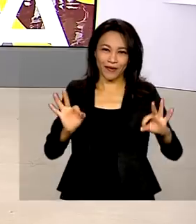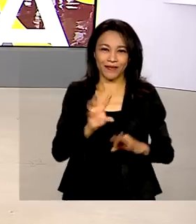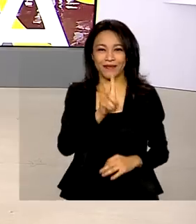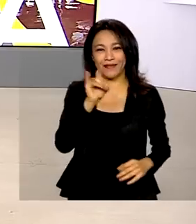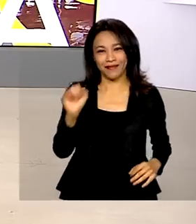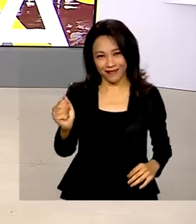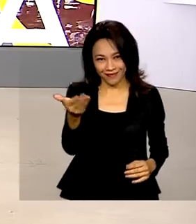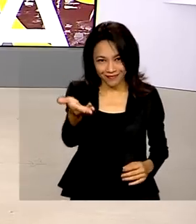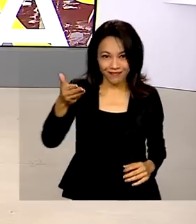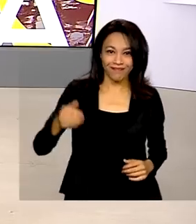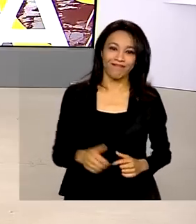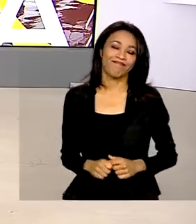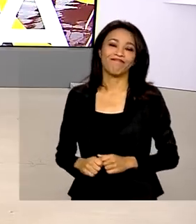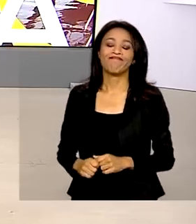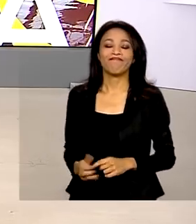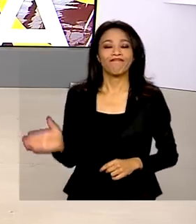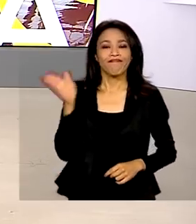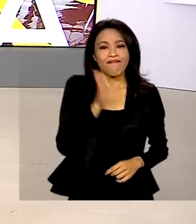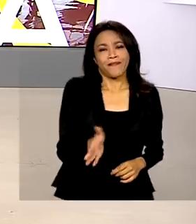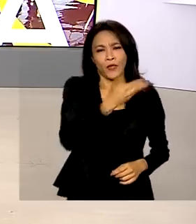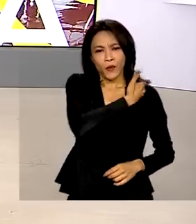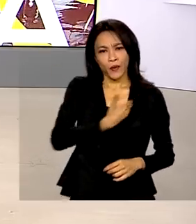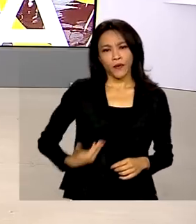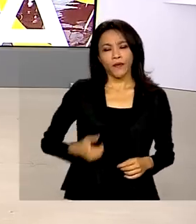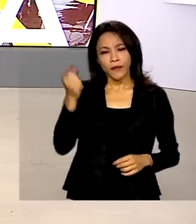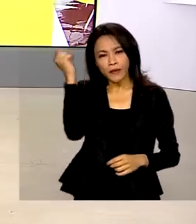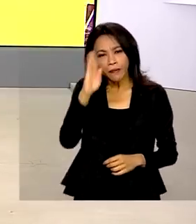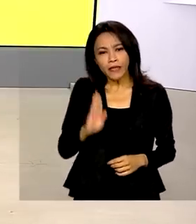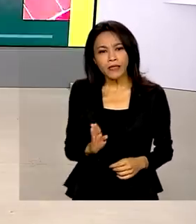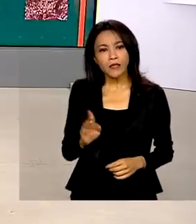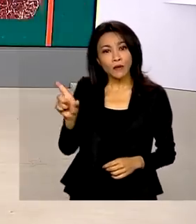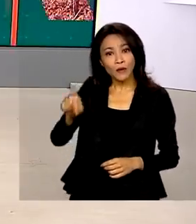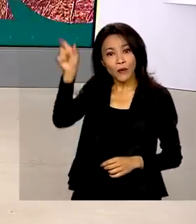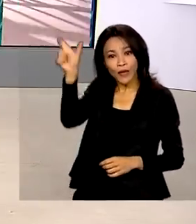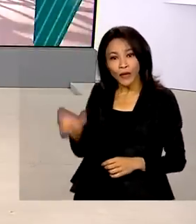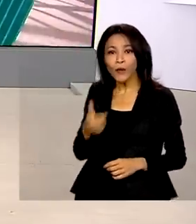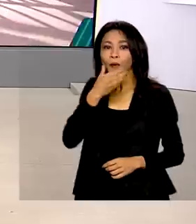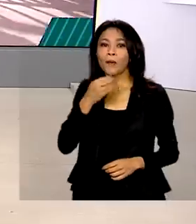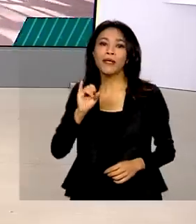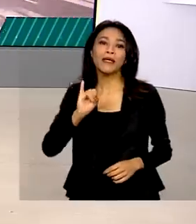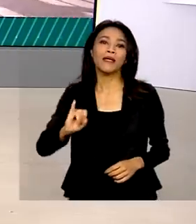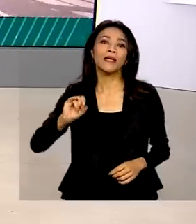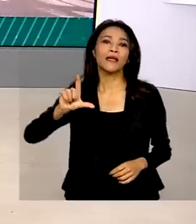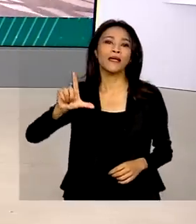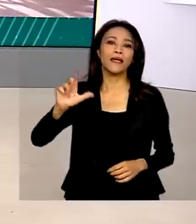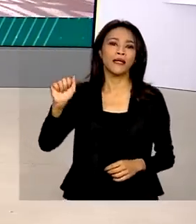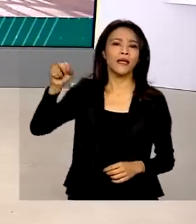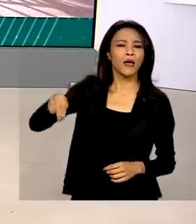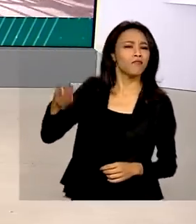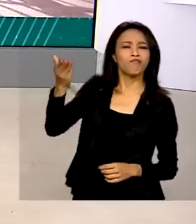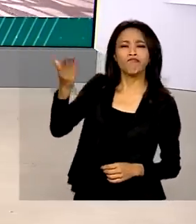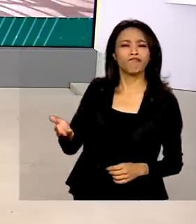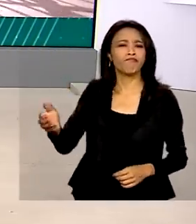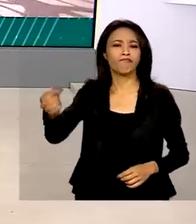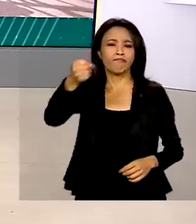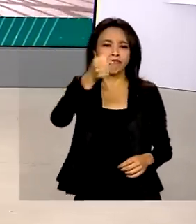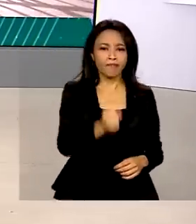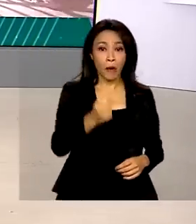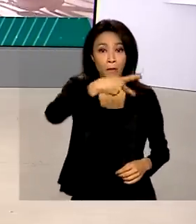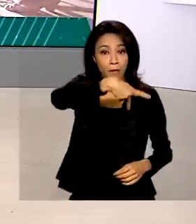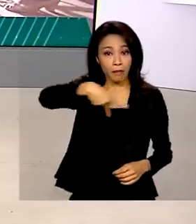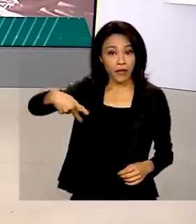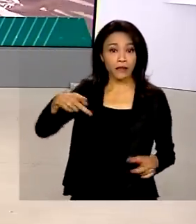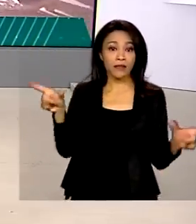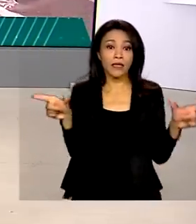E o governo brasileiro indicou Ilan Goldfein para o cargo de presidente do Banco Interamericano de